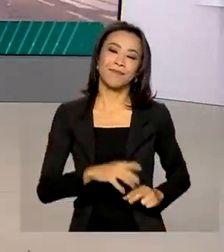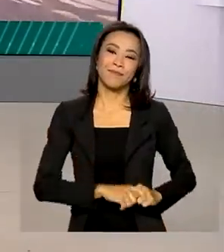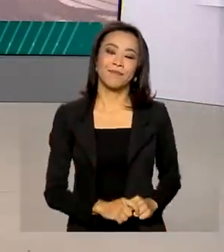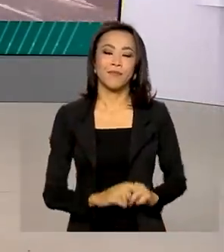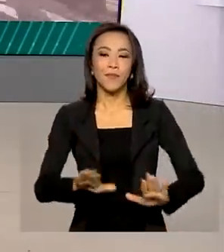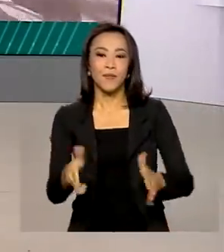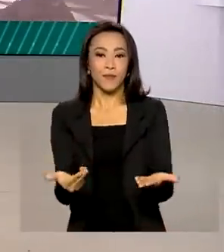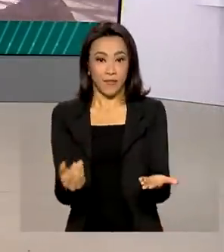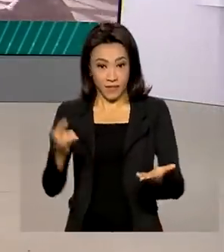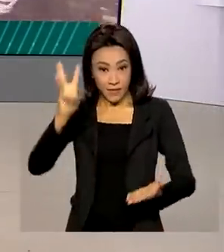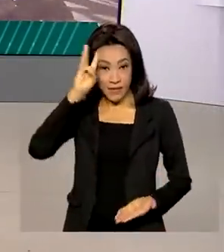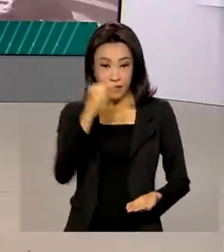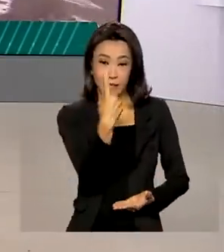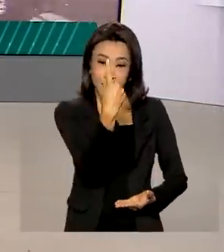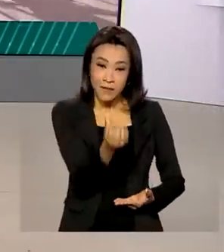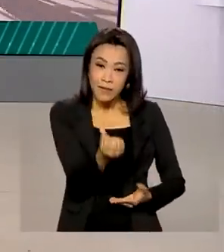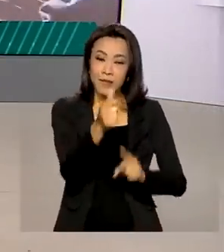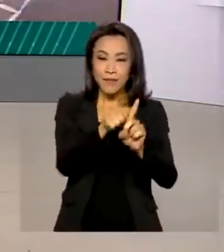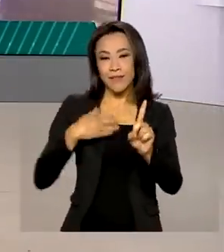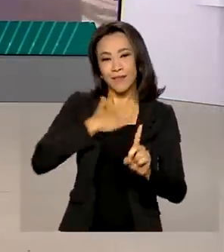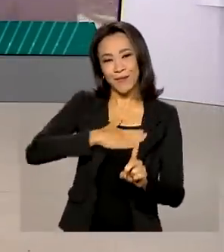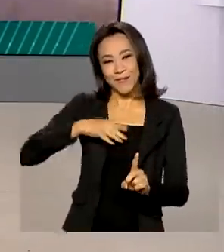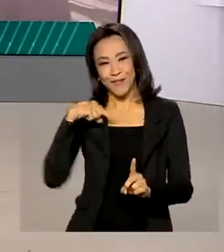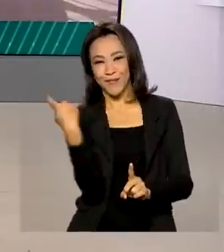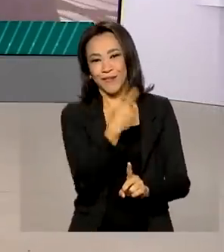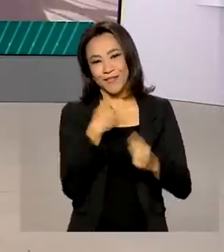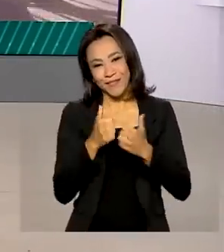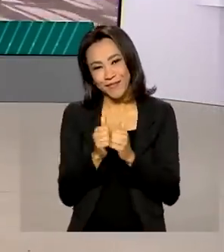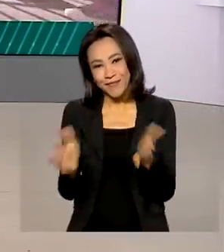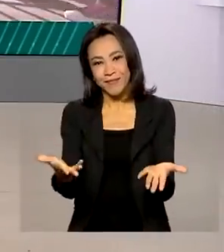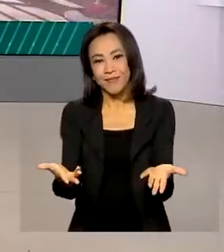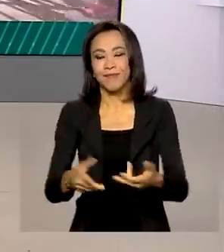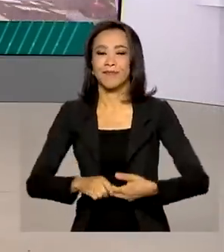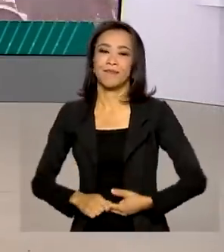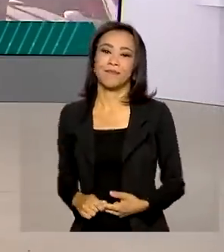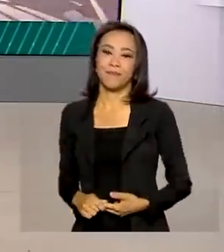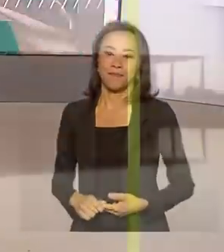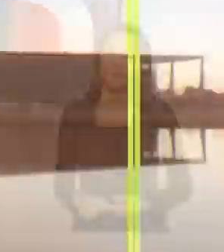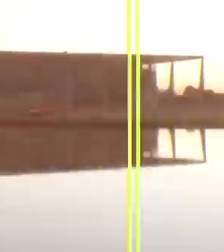Terça-feira, 16 de agosto, o Brasil em Dia já está no ar.